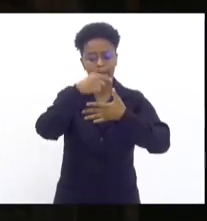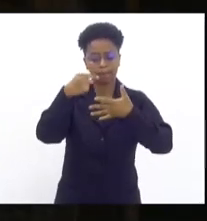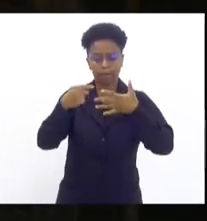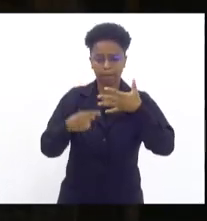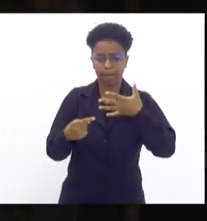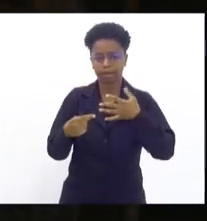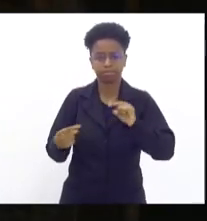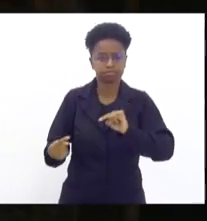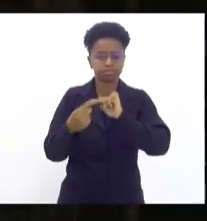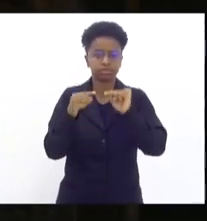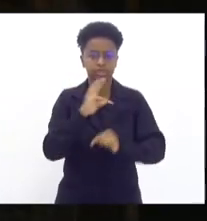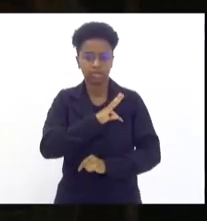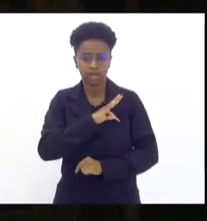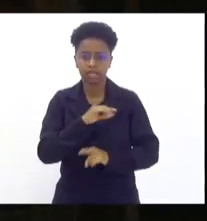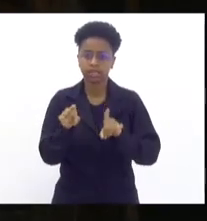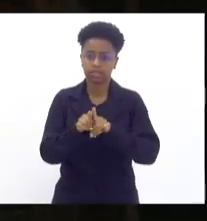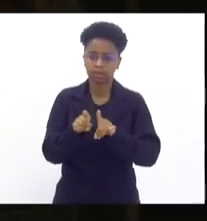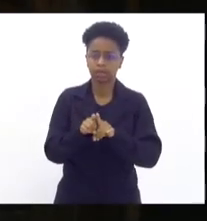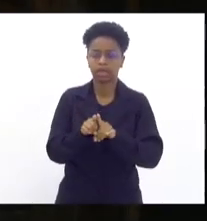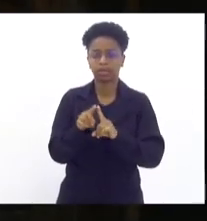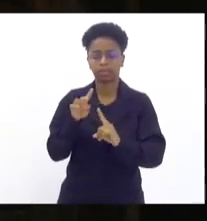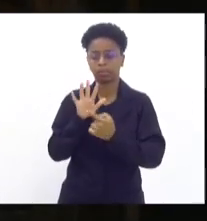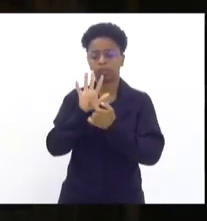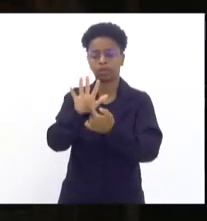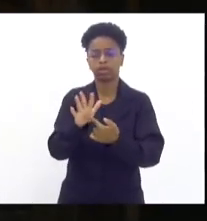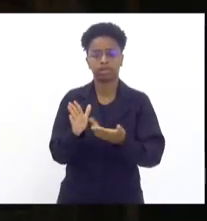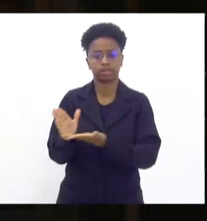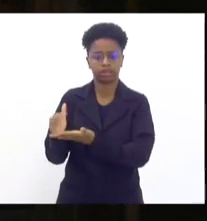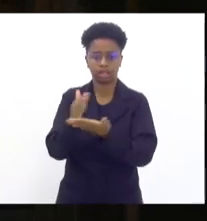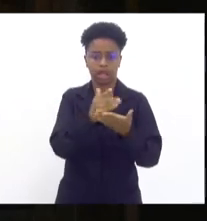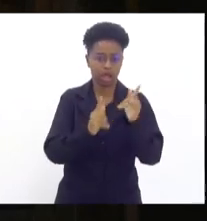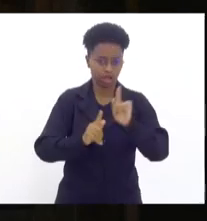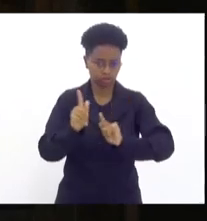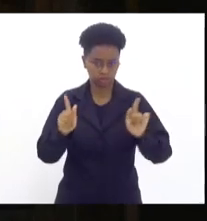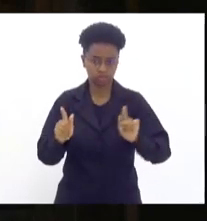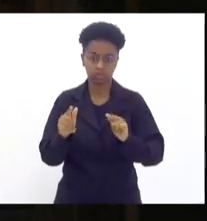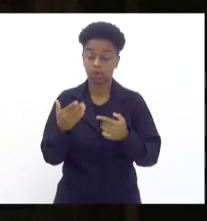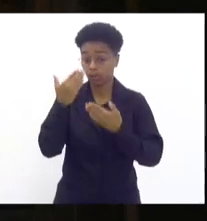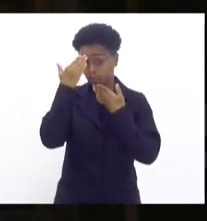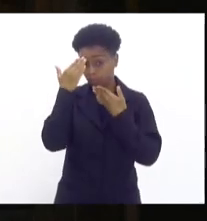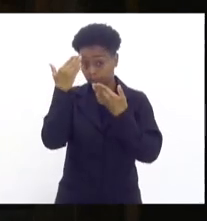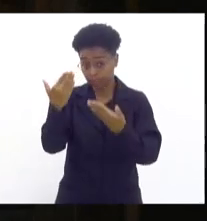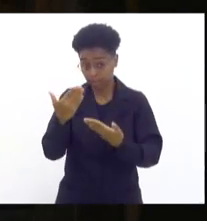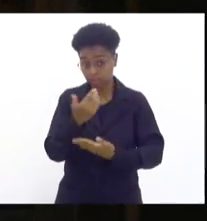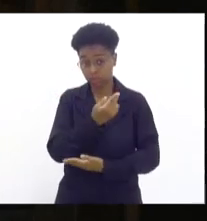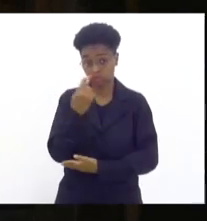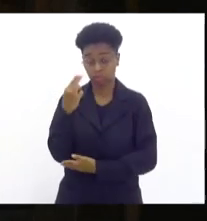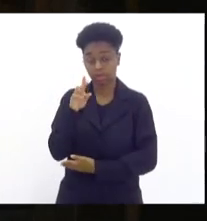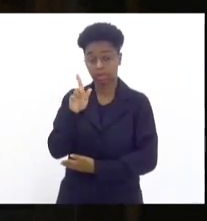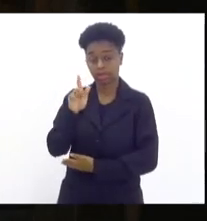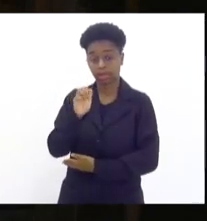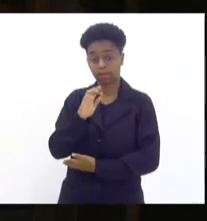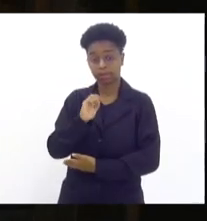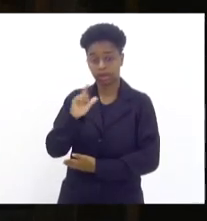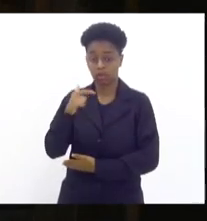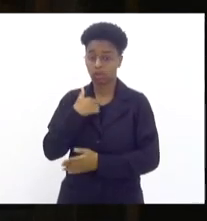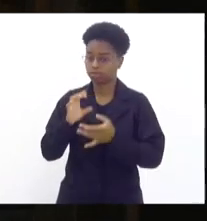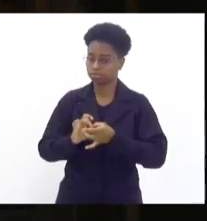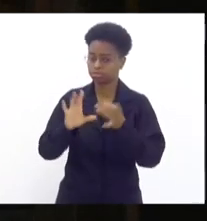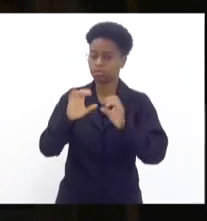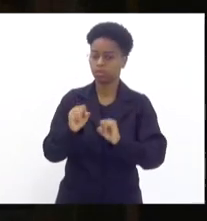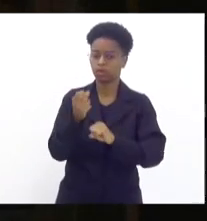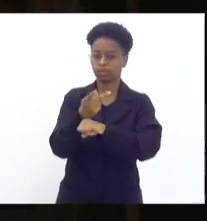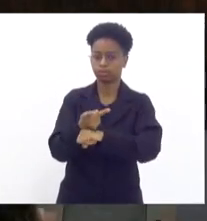técnica, numa abordagem com números e de uma maneira técnica. Muito obrigado, meu nome é Gabriel Ferrando e eu estou à disposição dos senhores.